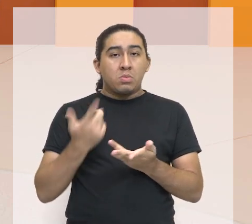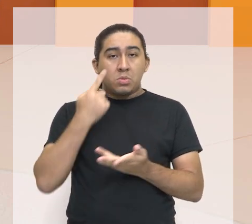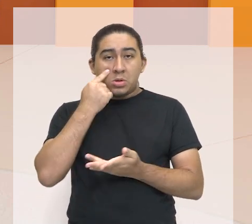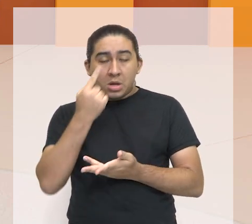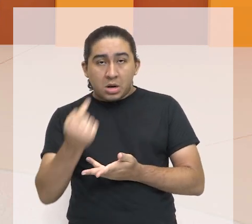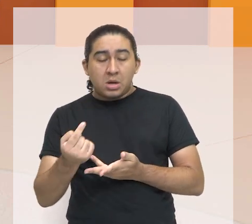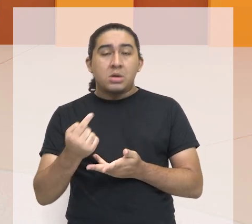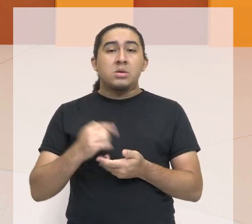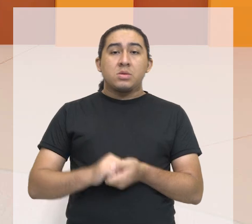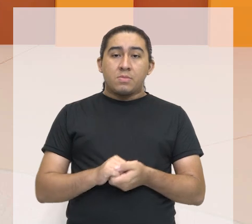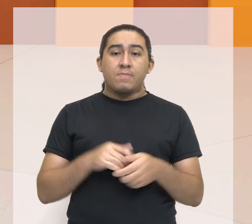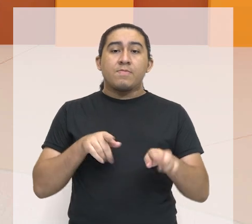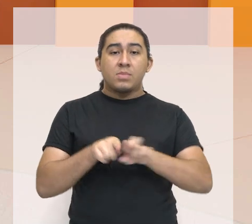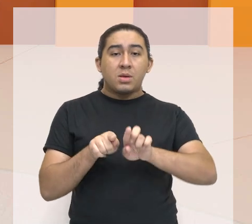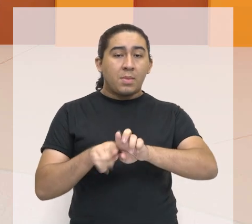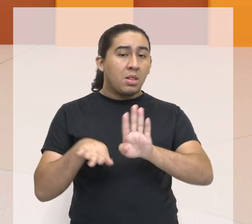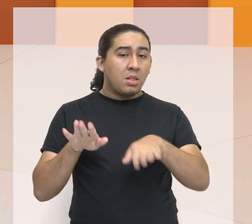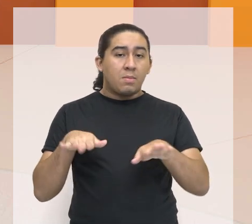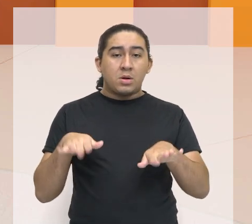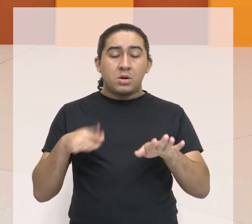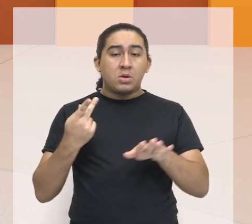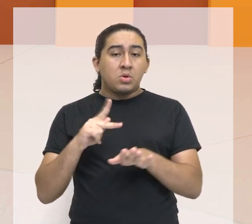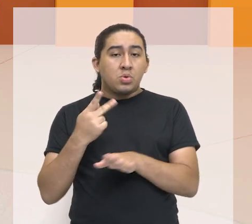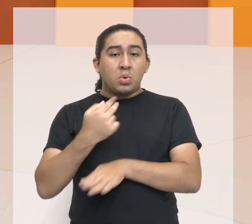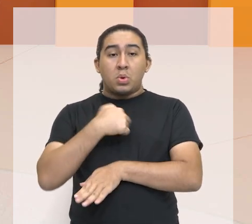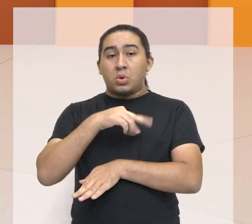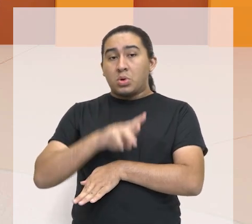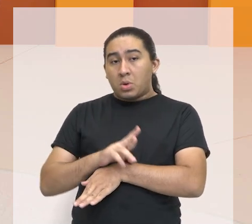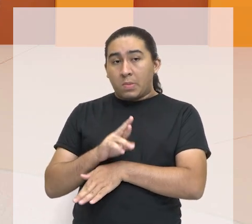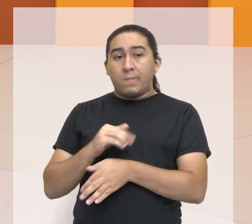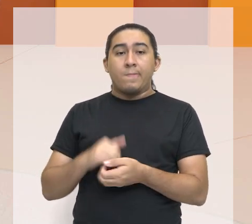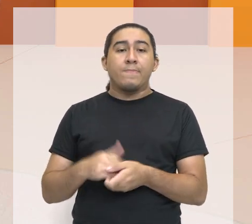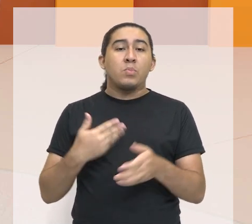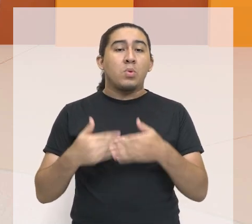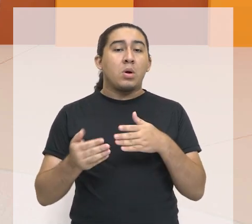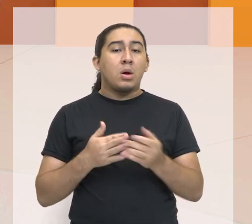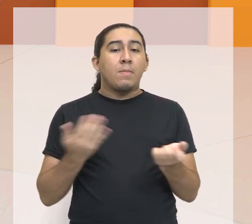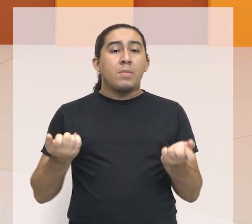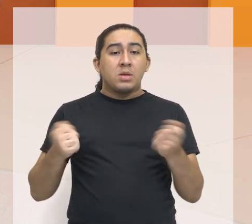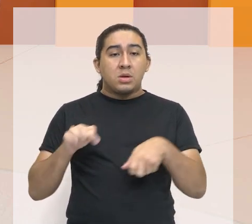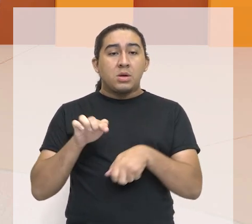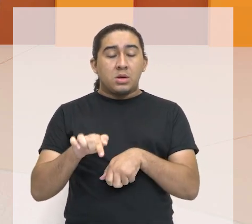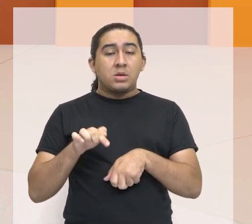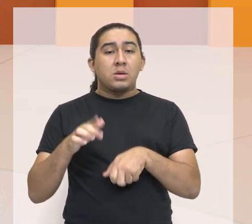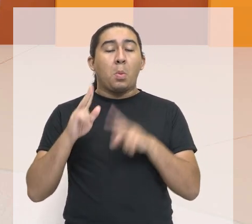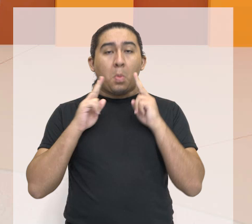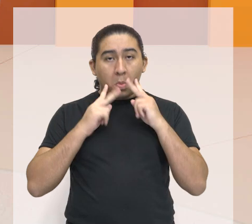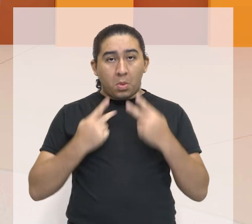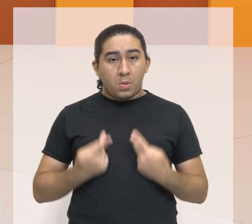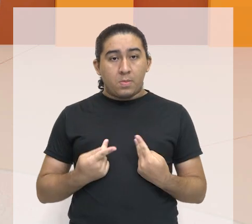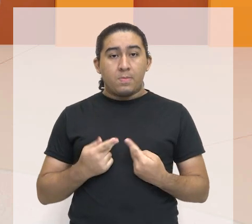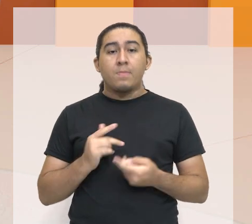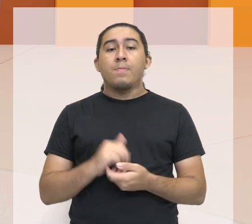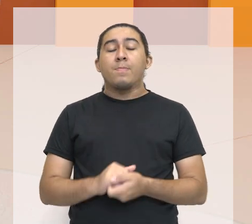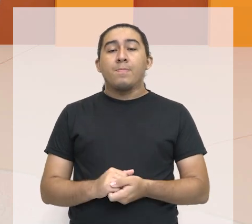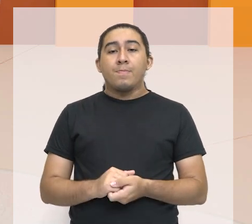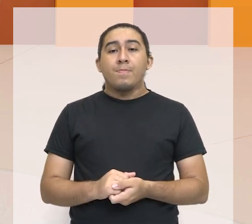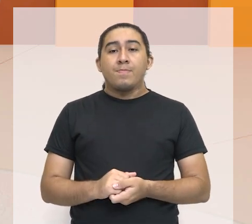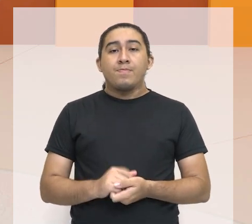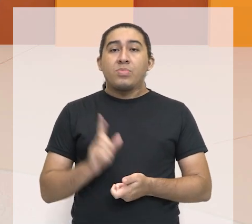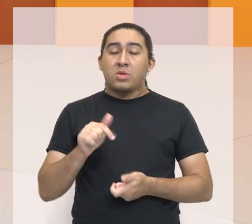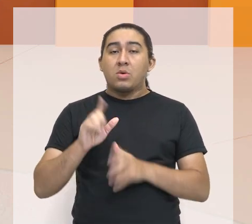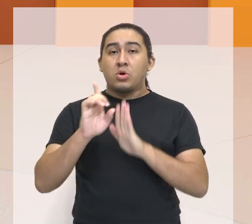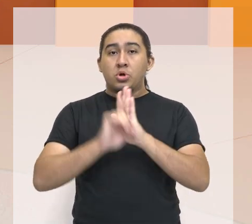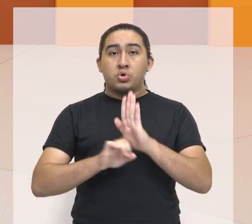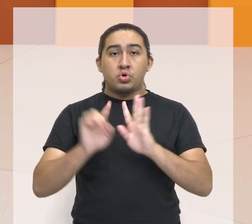idioma, da sua religião. Seja qual for a condição desse ser humano. Então, é um